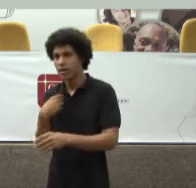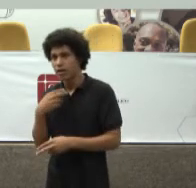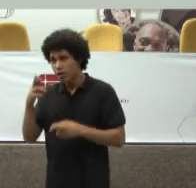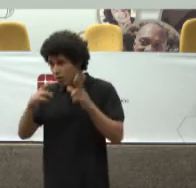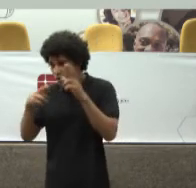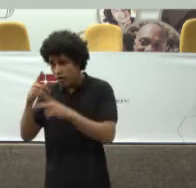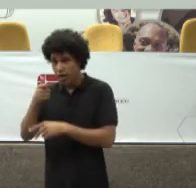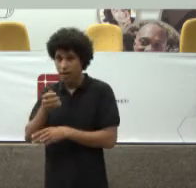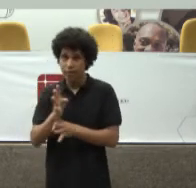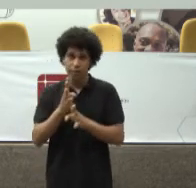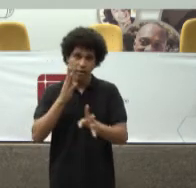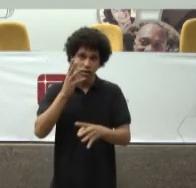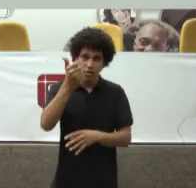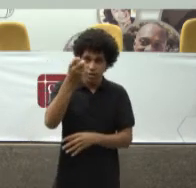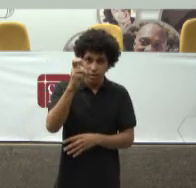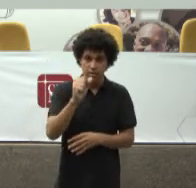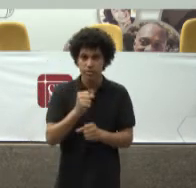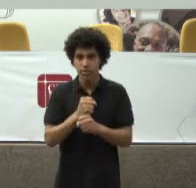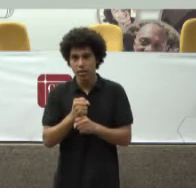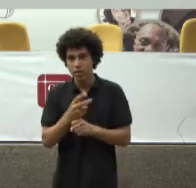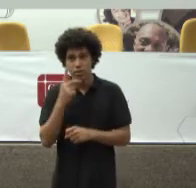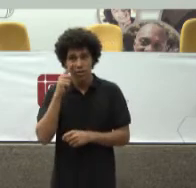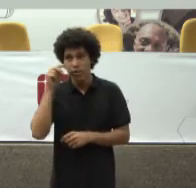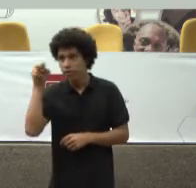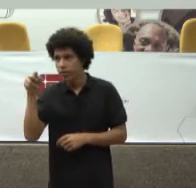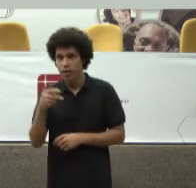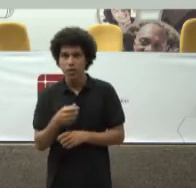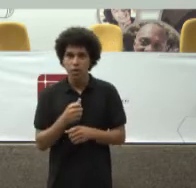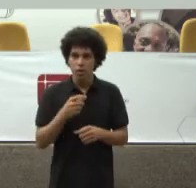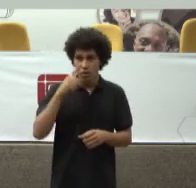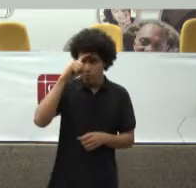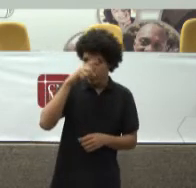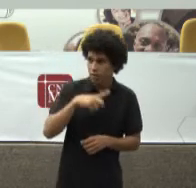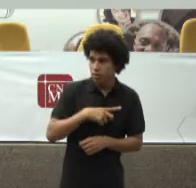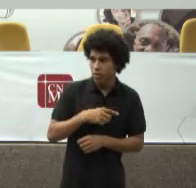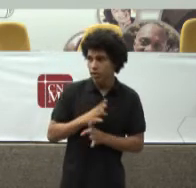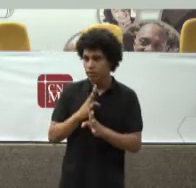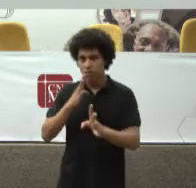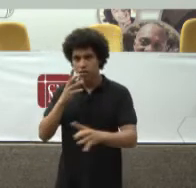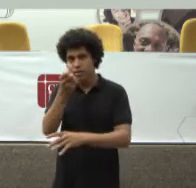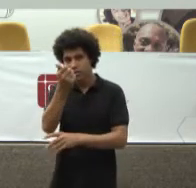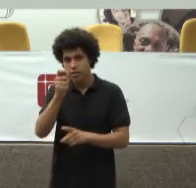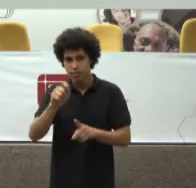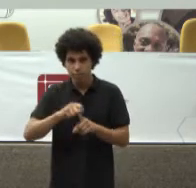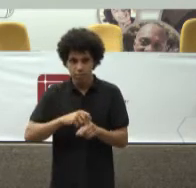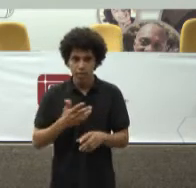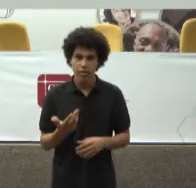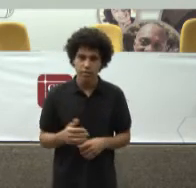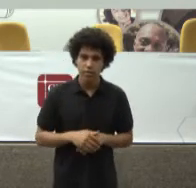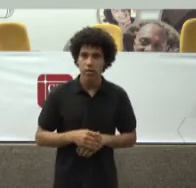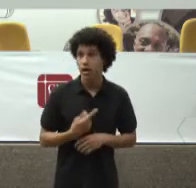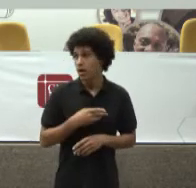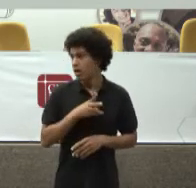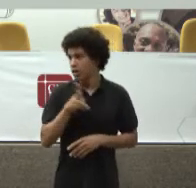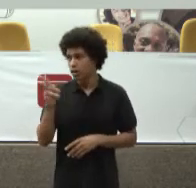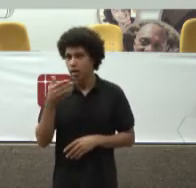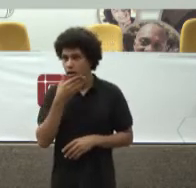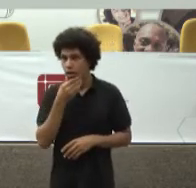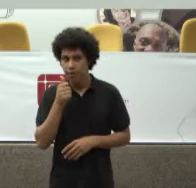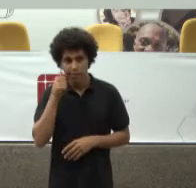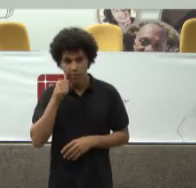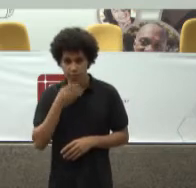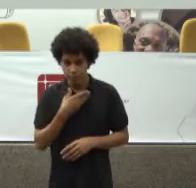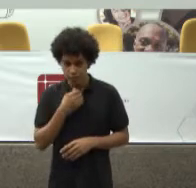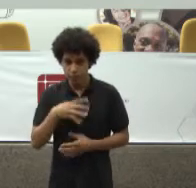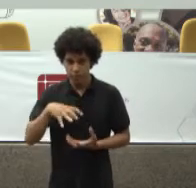aquele hospital Que tem uma fila De 6 meses E as coisas Vão caminhando bem Aquela senhora Foi encaminhada Para a defensoria E a